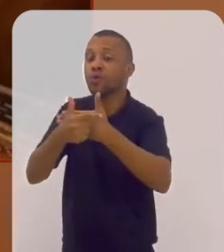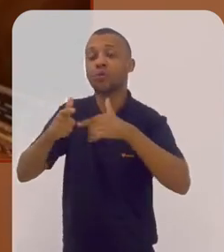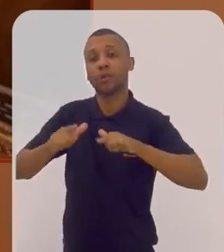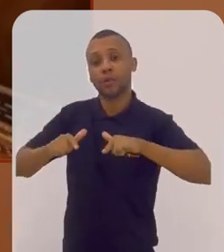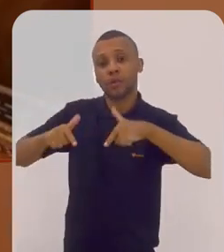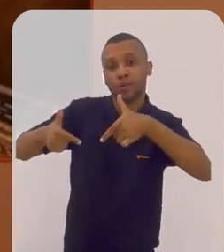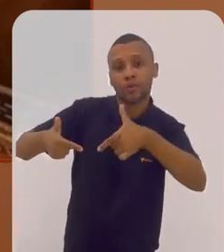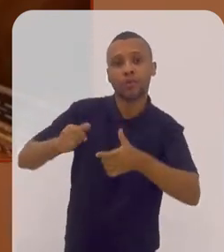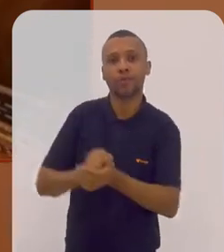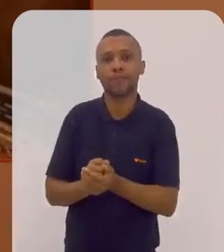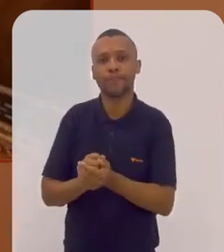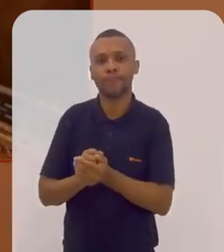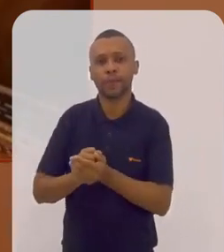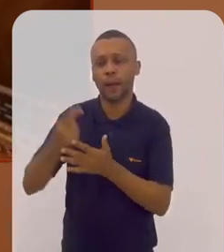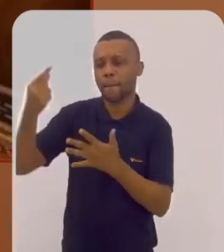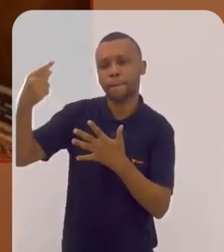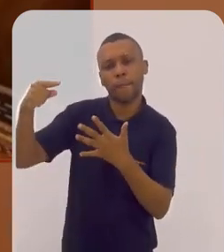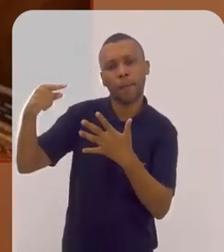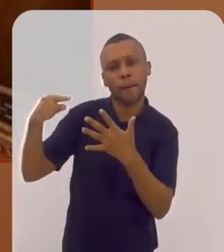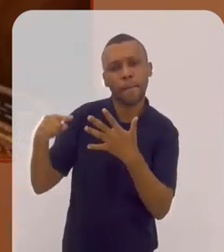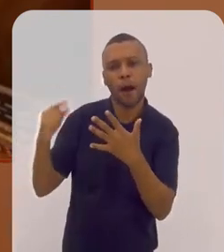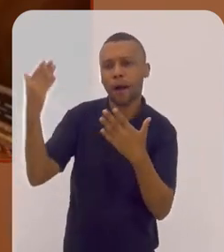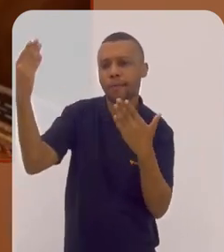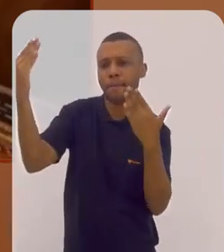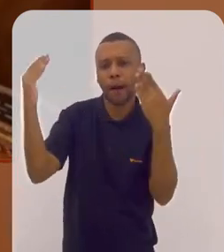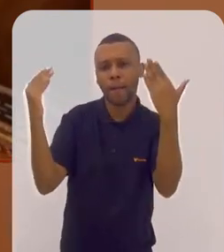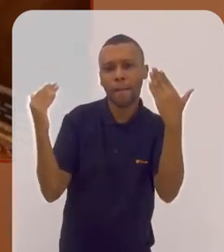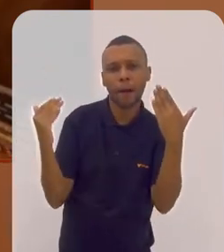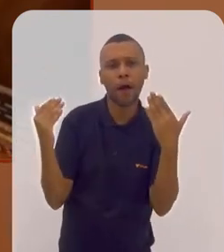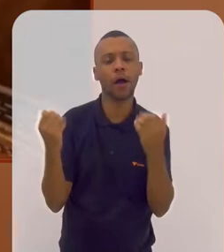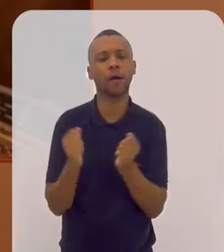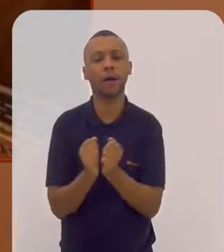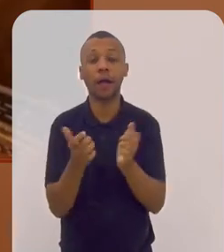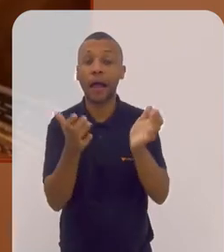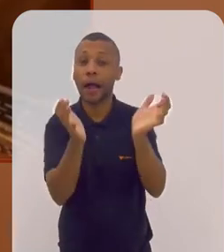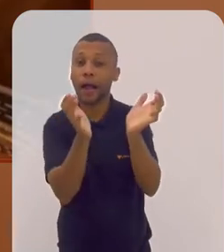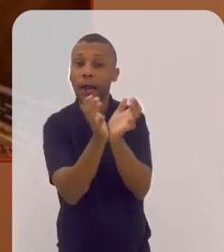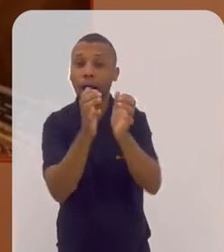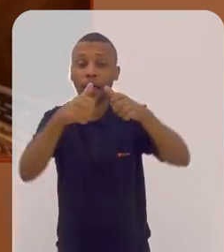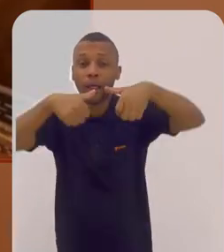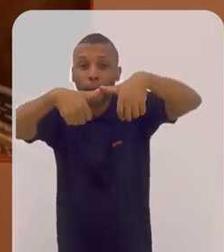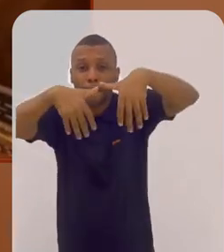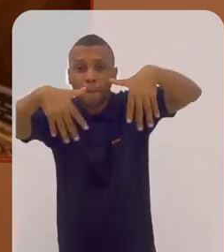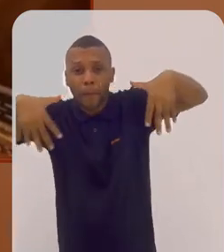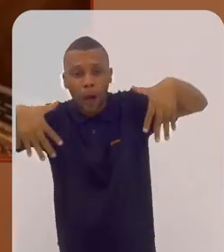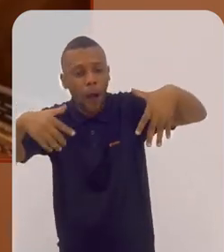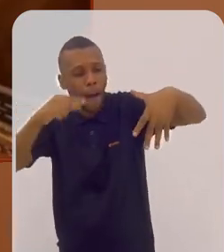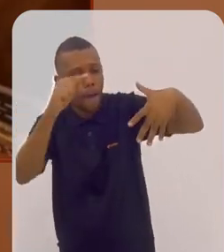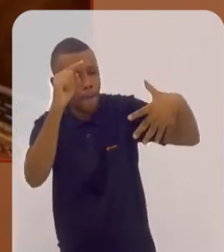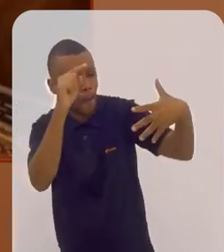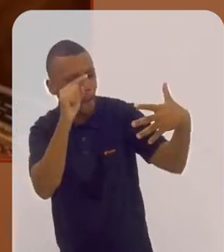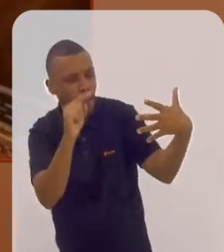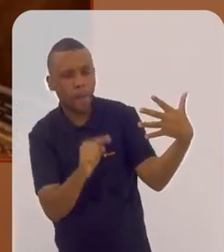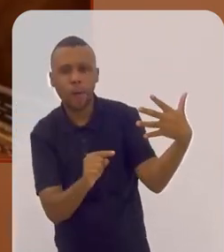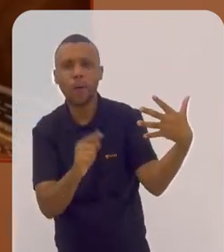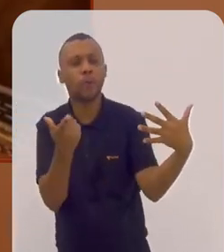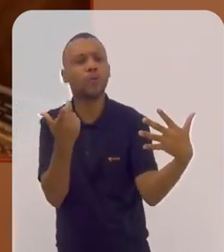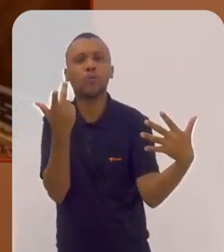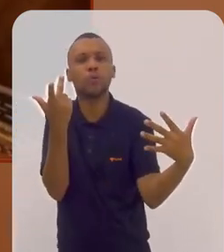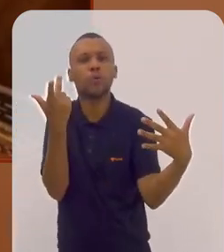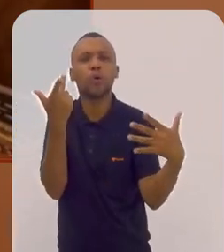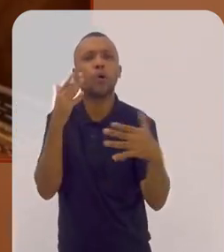executivas, estabelecer analogias, classificação. Então, é muito comum,